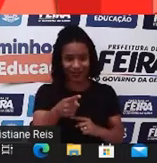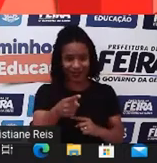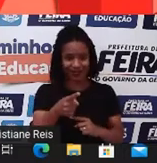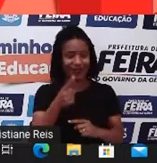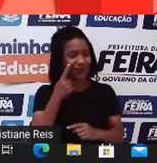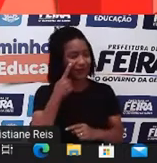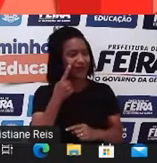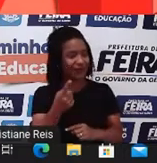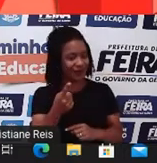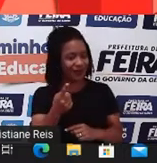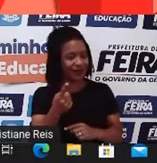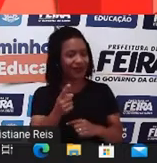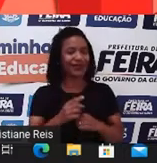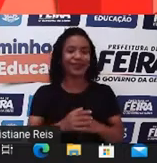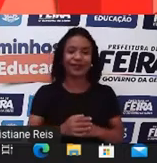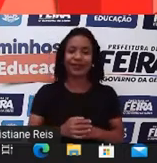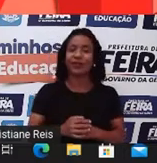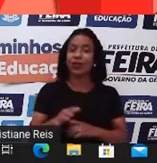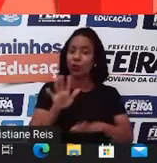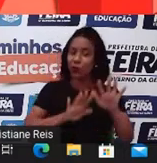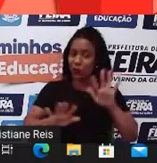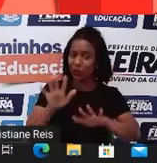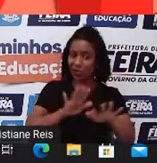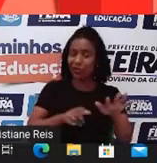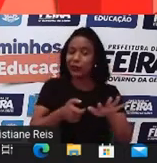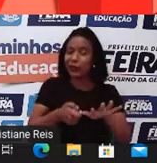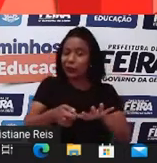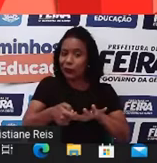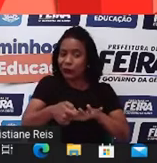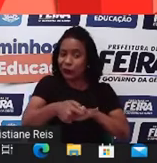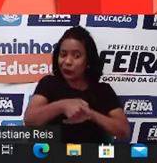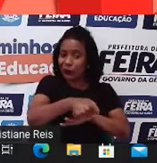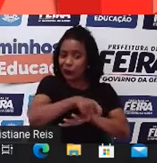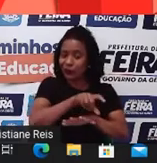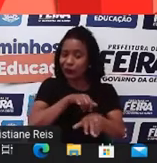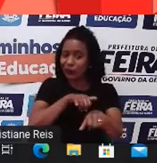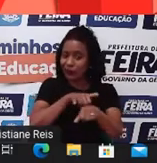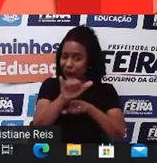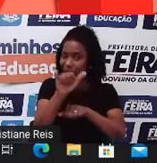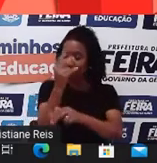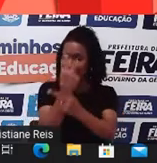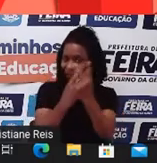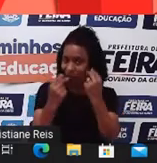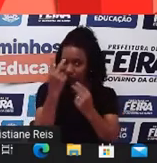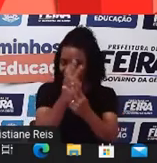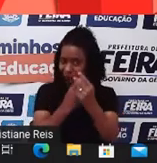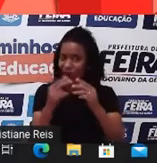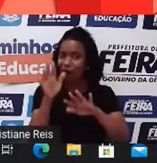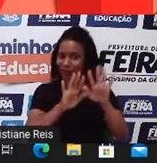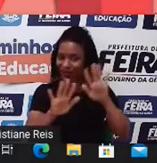Então, não caem em amadilhas, né? Não caem em situações enganosas. Let's play. Vamos jogar?